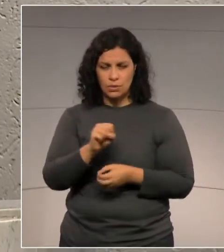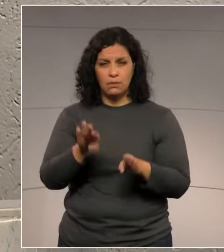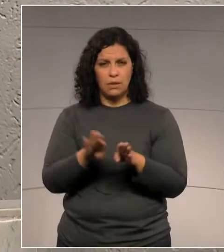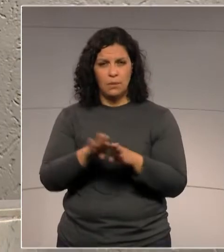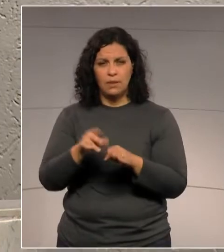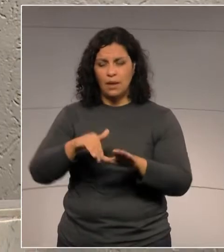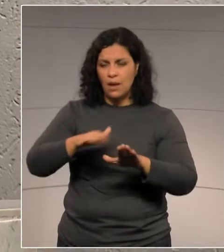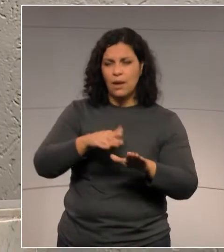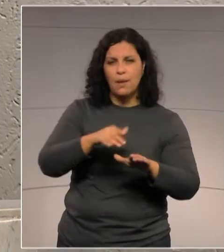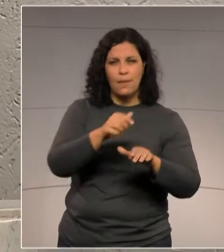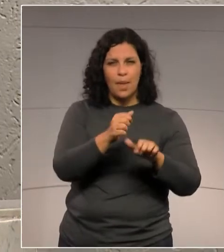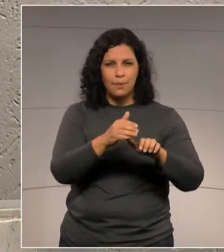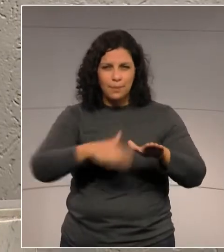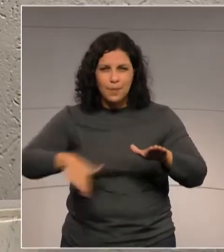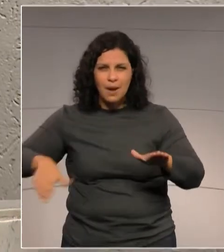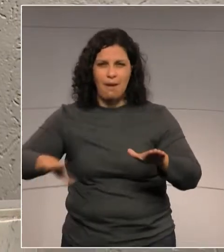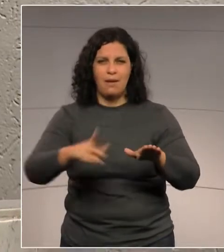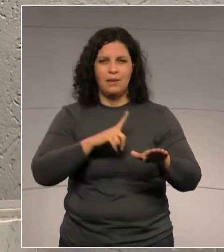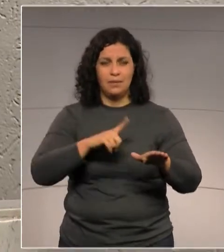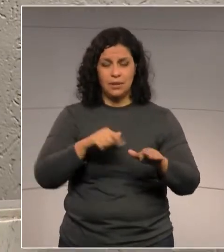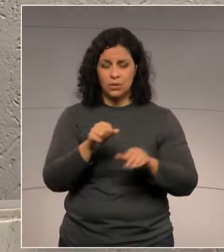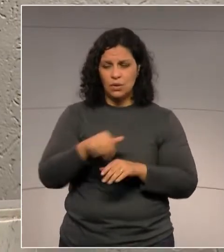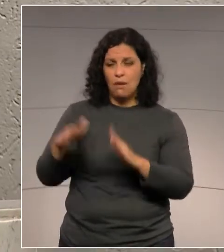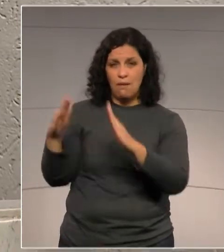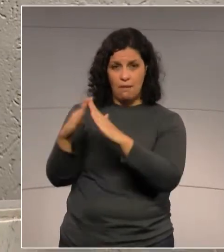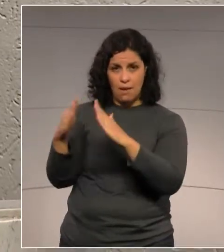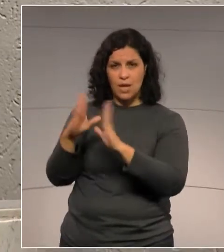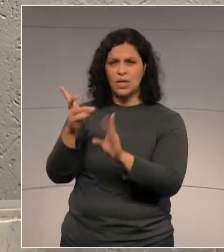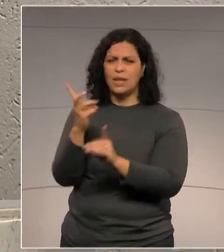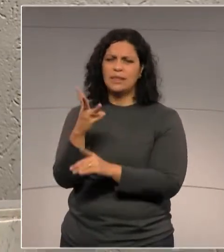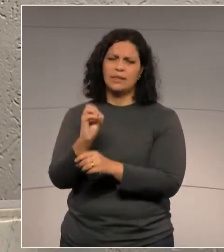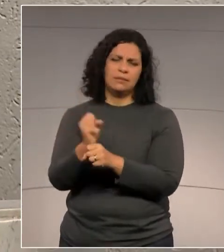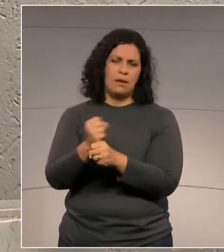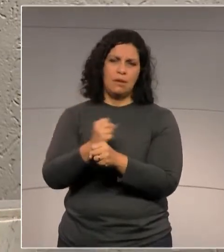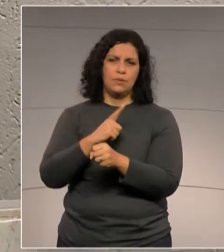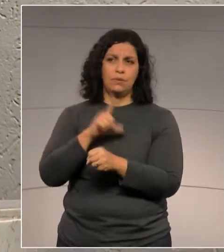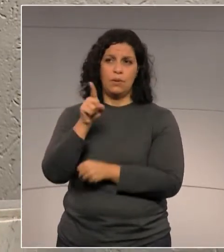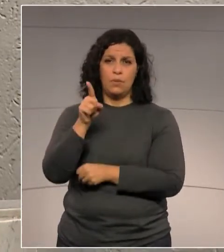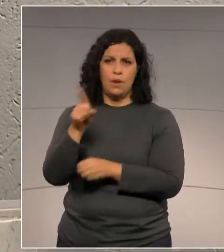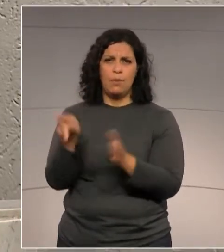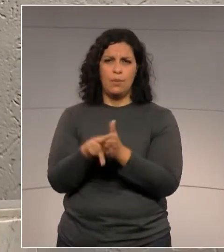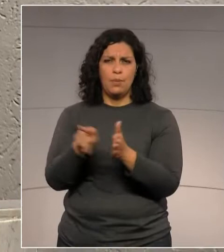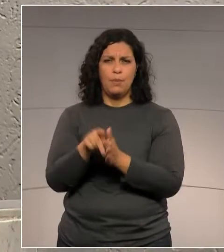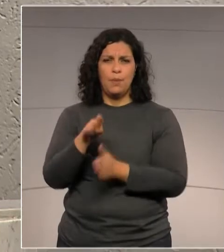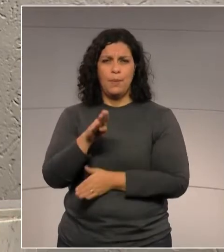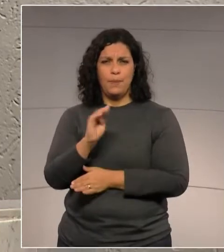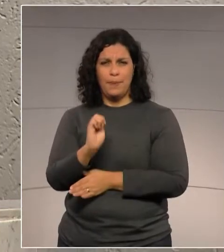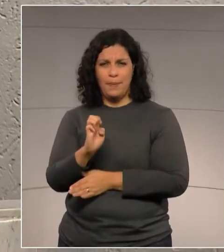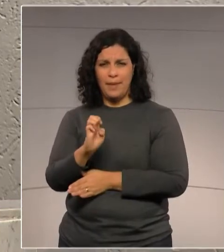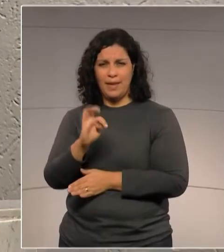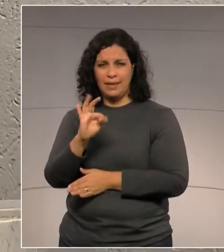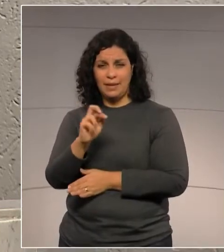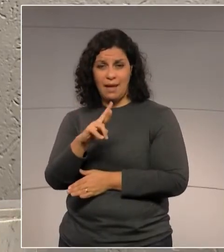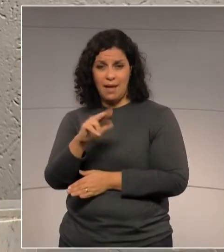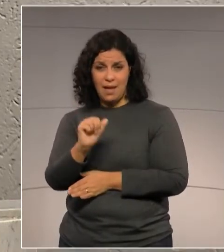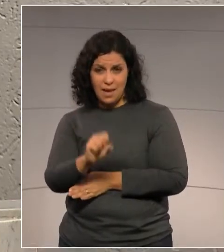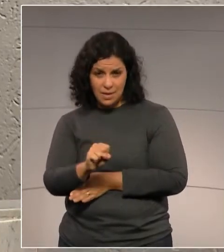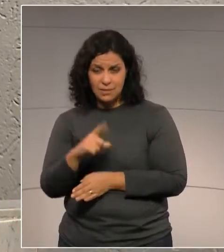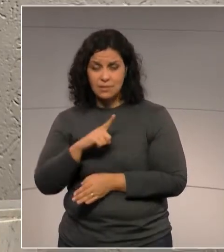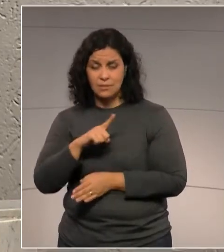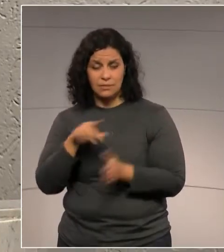vales balneares, inclusive no qual eu tenho já uma casa há mais de 30 anos, balneares libertárias. Nós temos restinga,